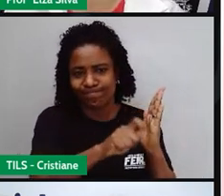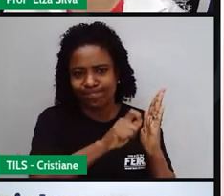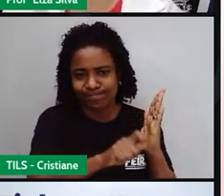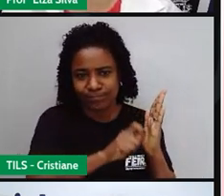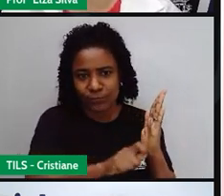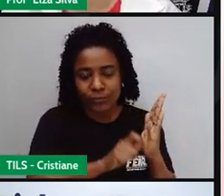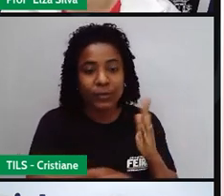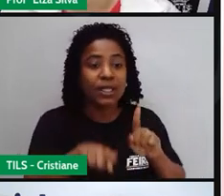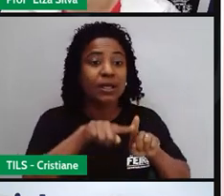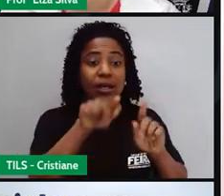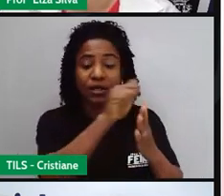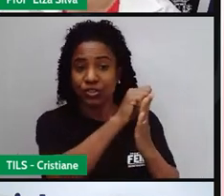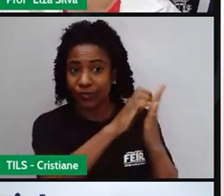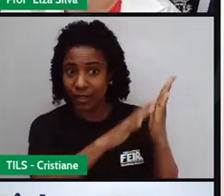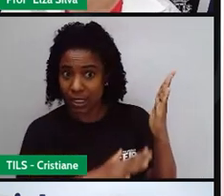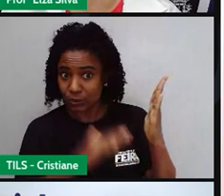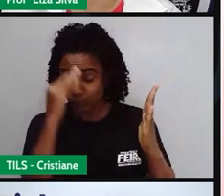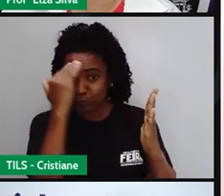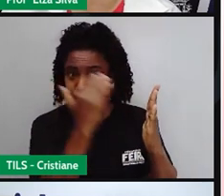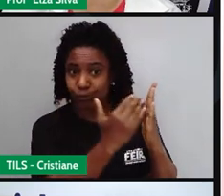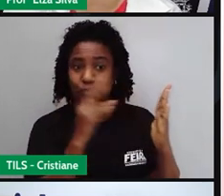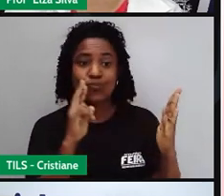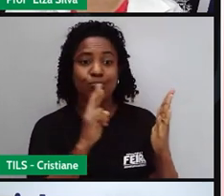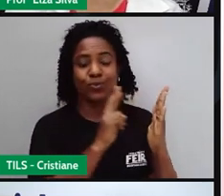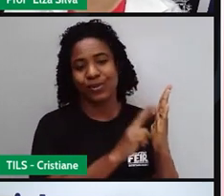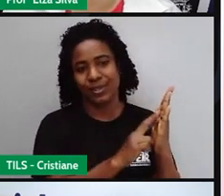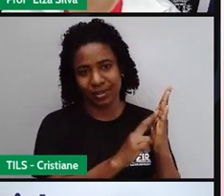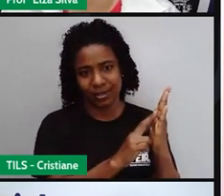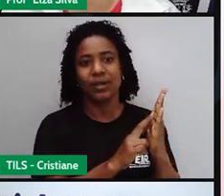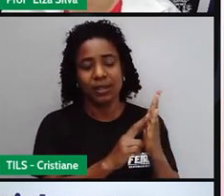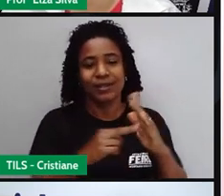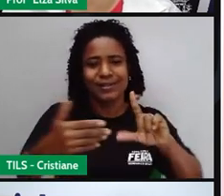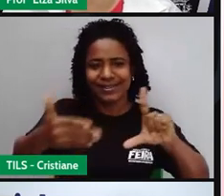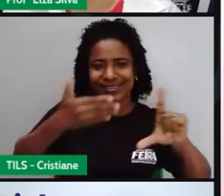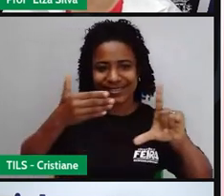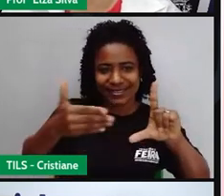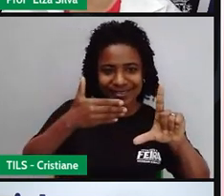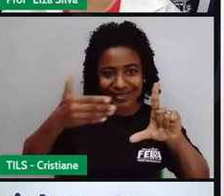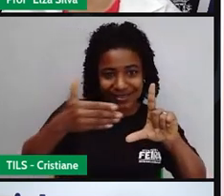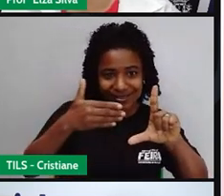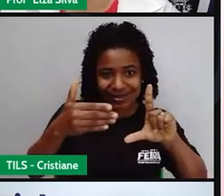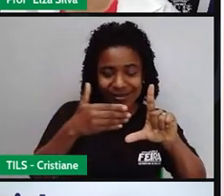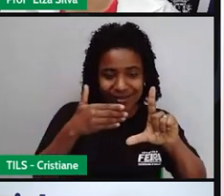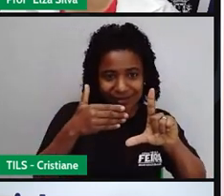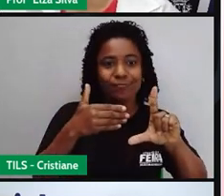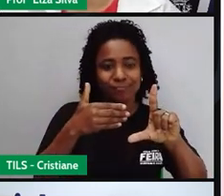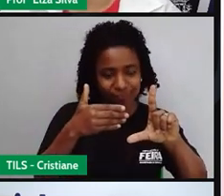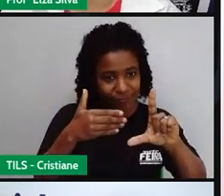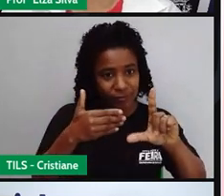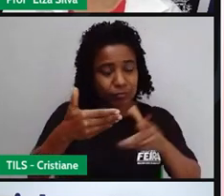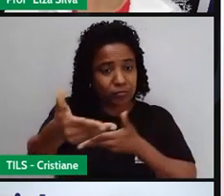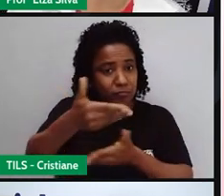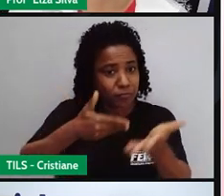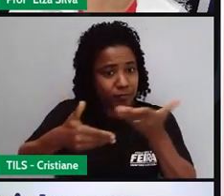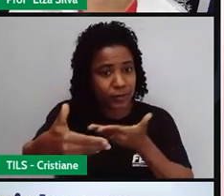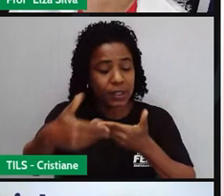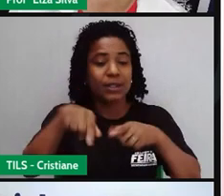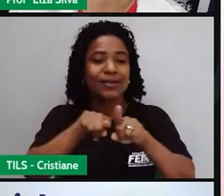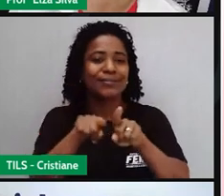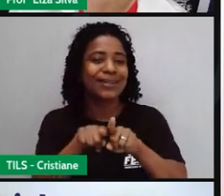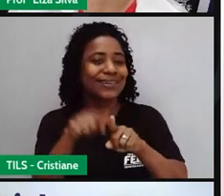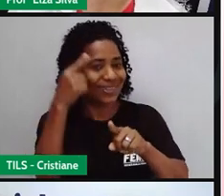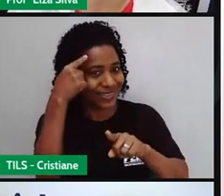as atividades solicitadas, tanto as atividades interativas que nós iremos realizar durante a aula, quanto aqueles